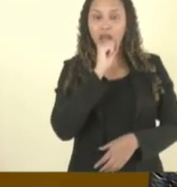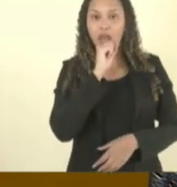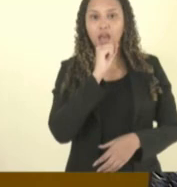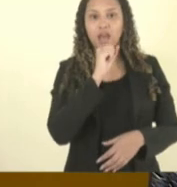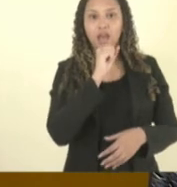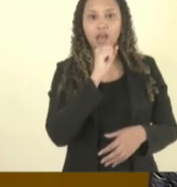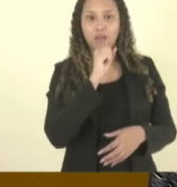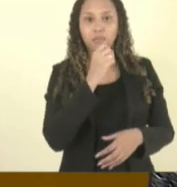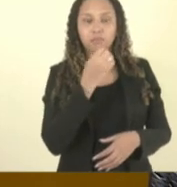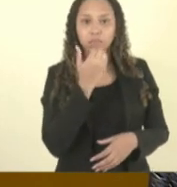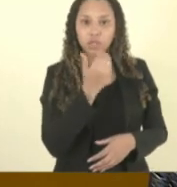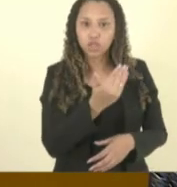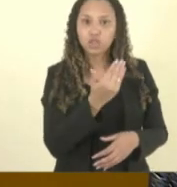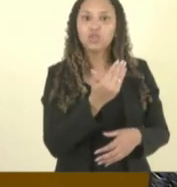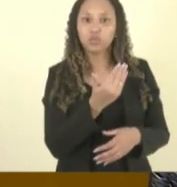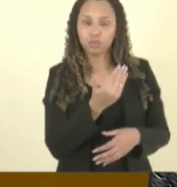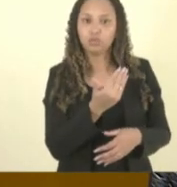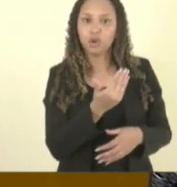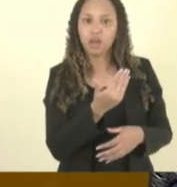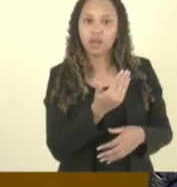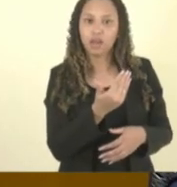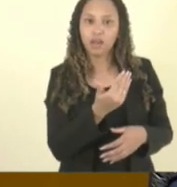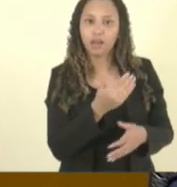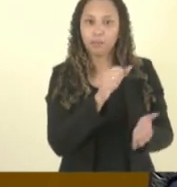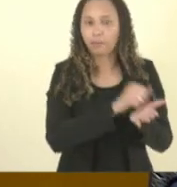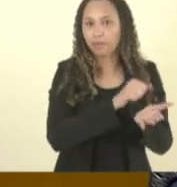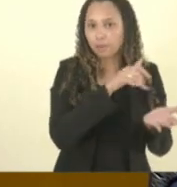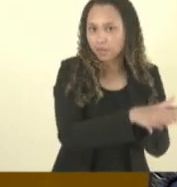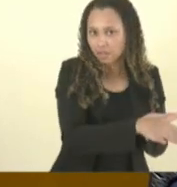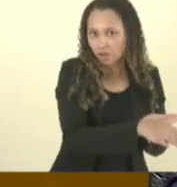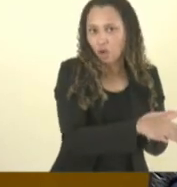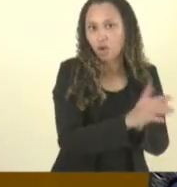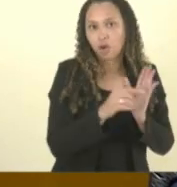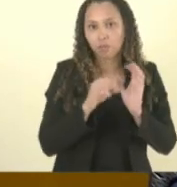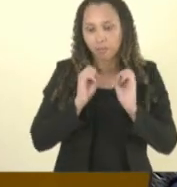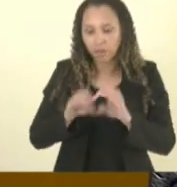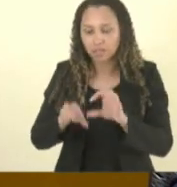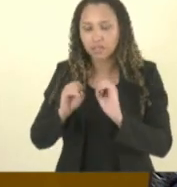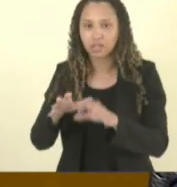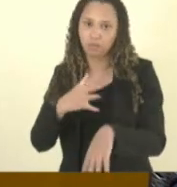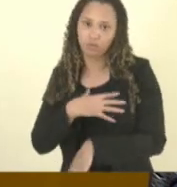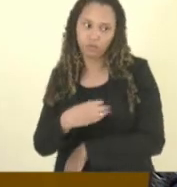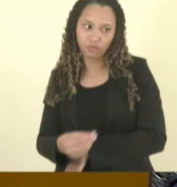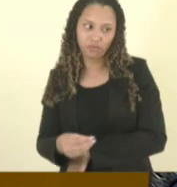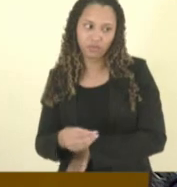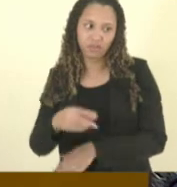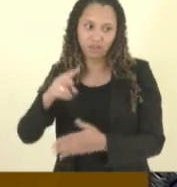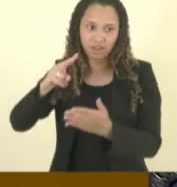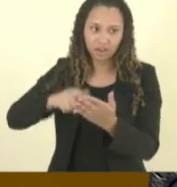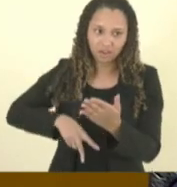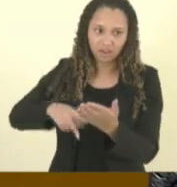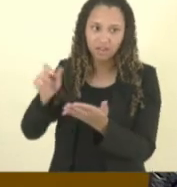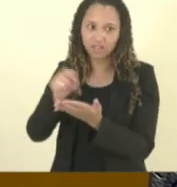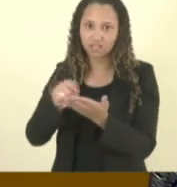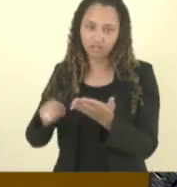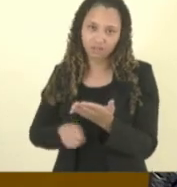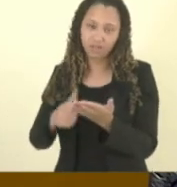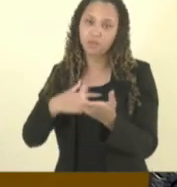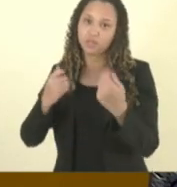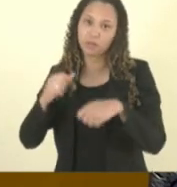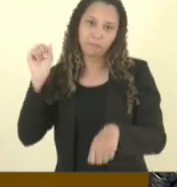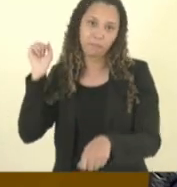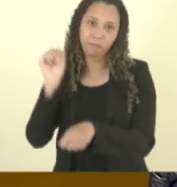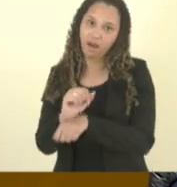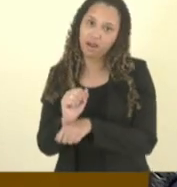porque a escola não conseguiu atender essa demanda eu também tive que parar o meu trabalho